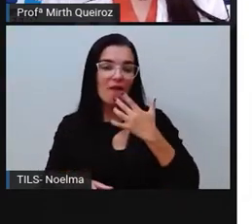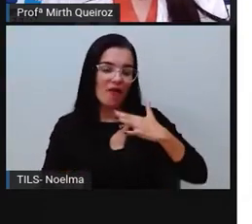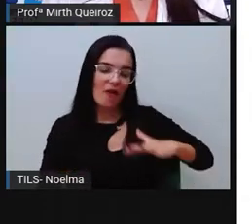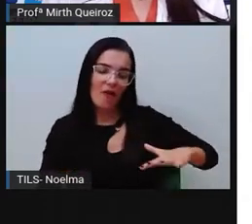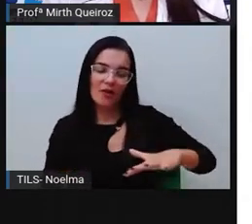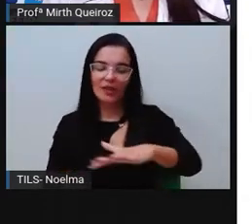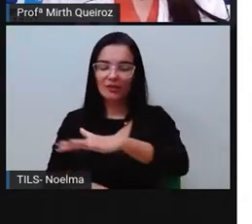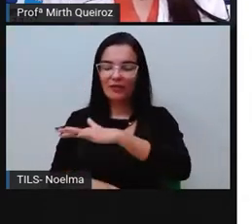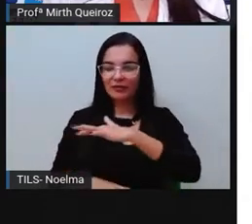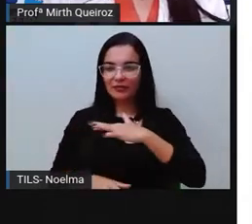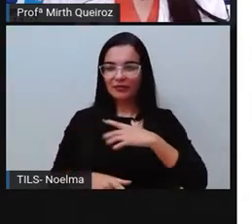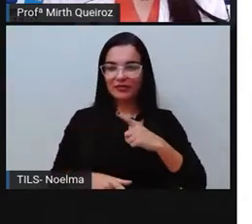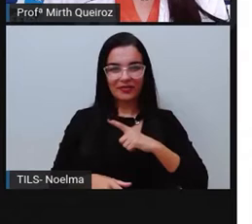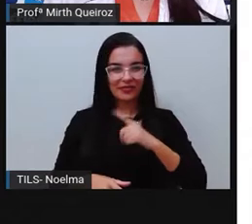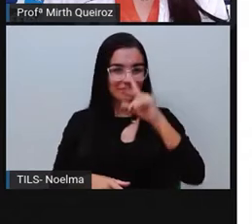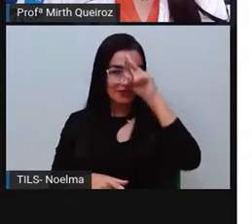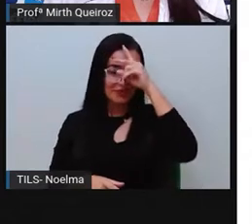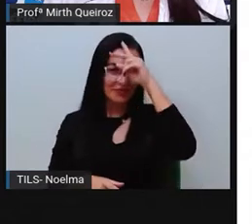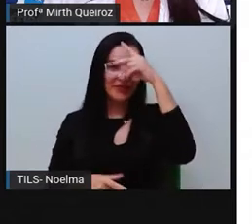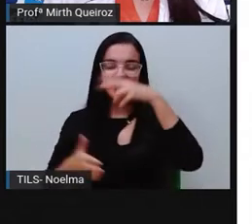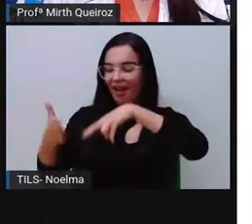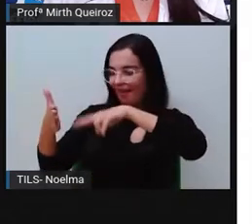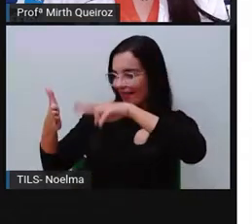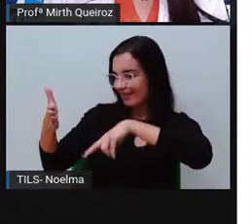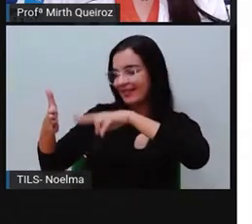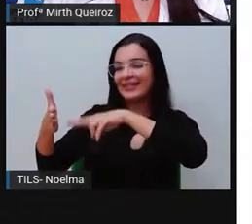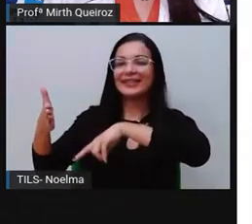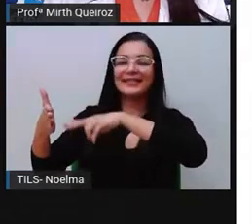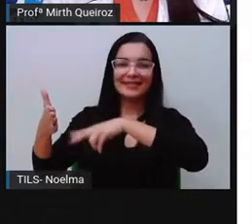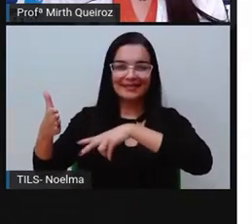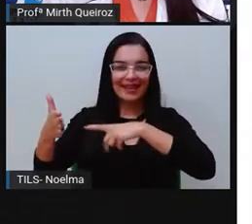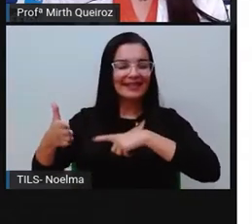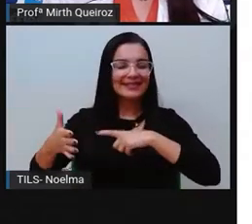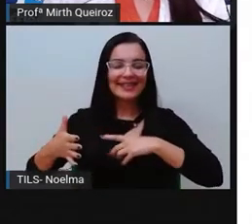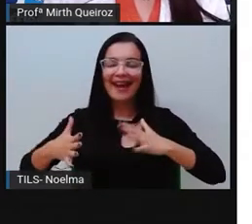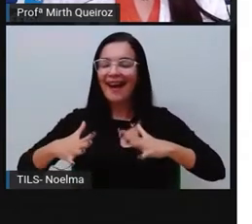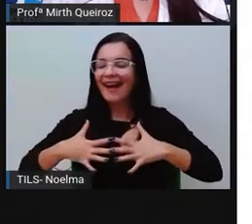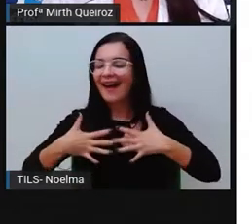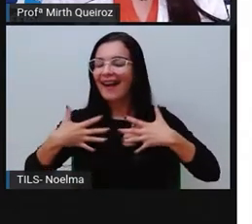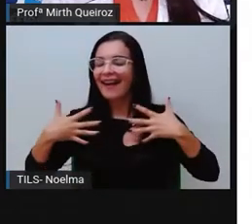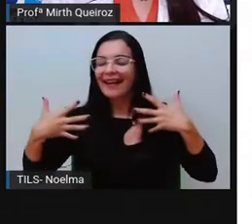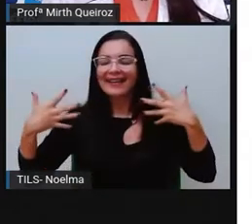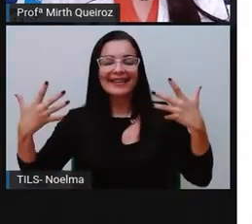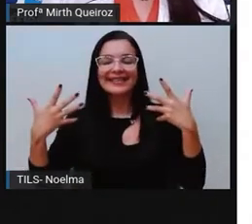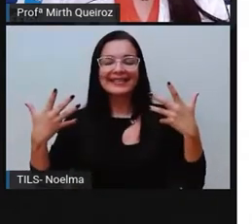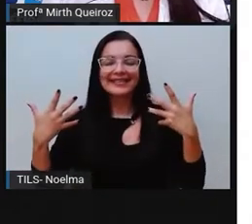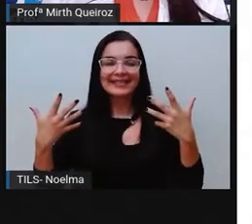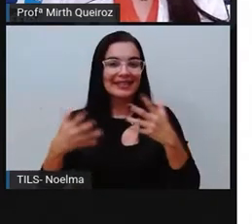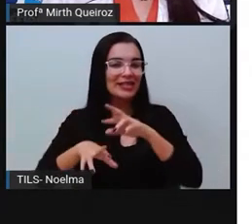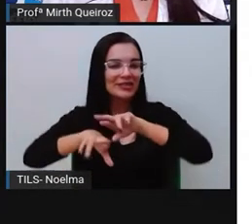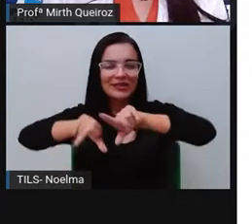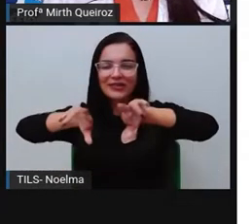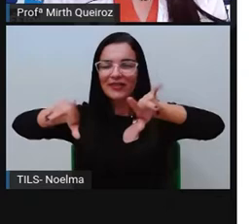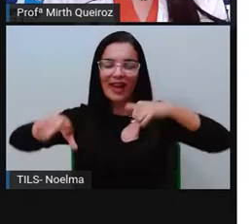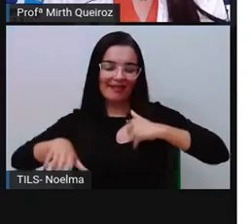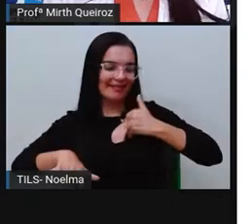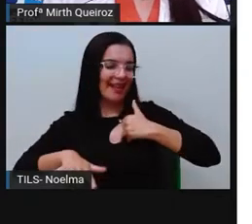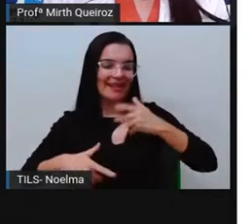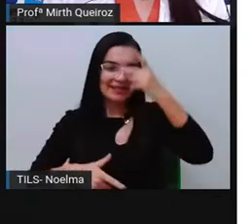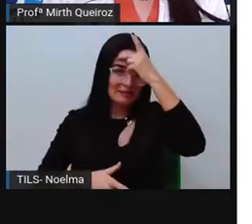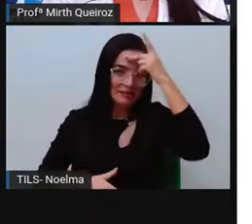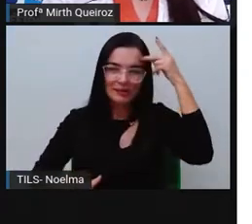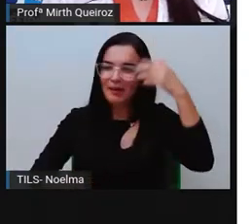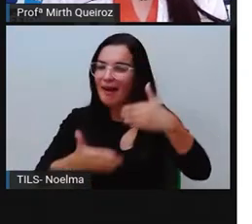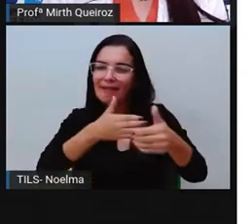mas embora faça parte da literatura infantil, ele encanta pessoas de diferentes idades e não somente